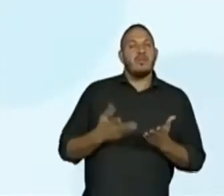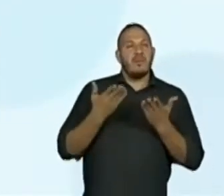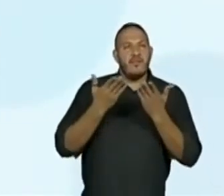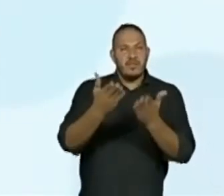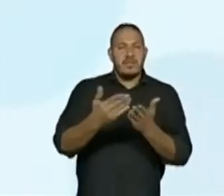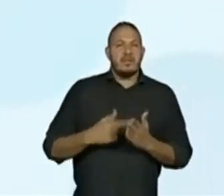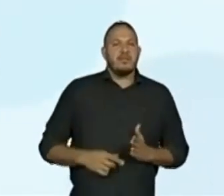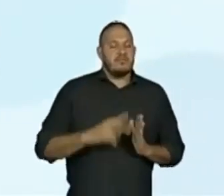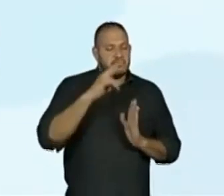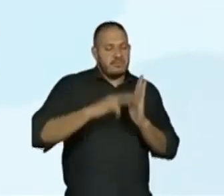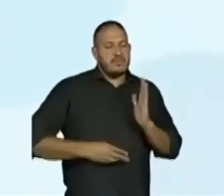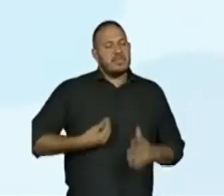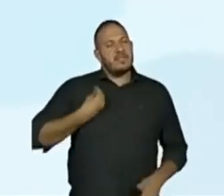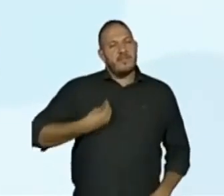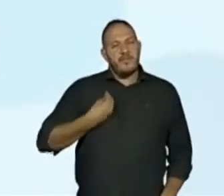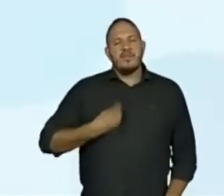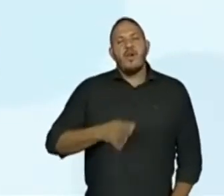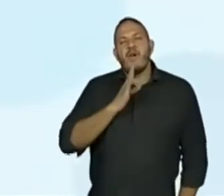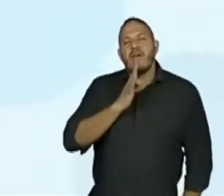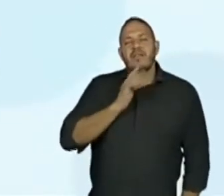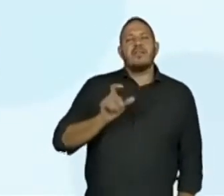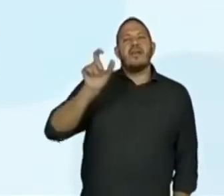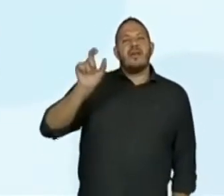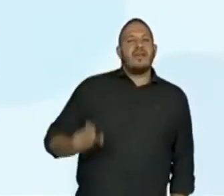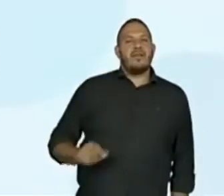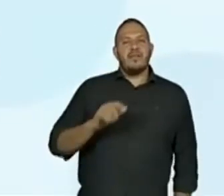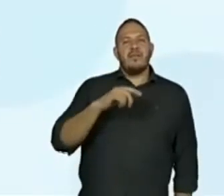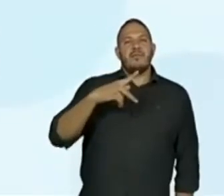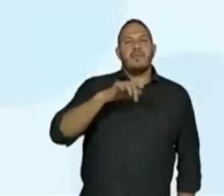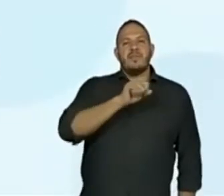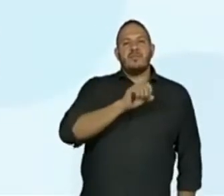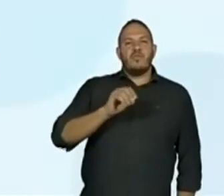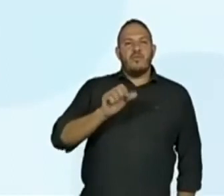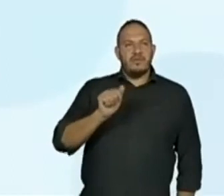Biografia Conhecendo Fernando Pessoa.